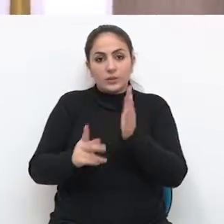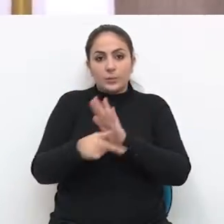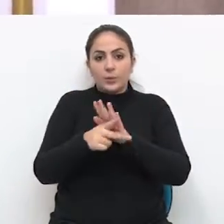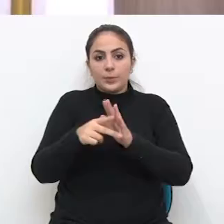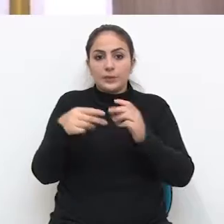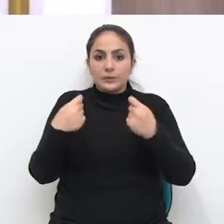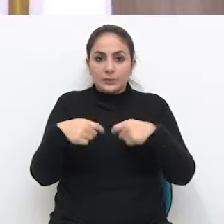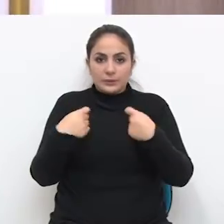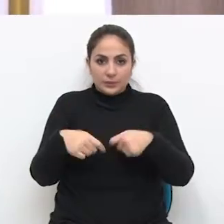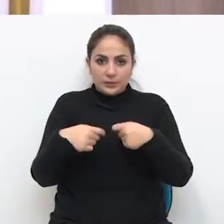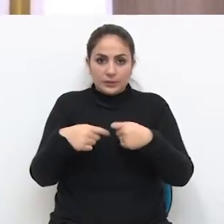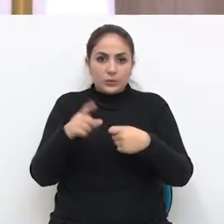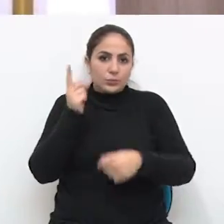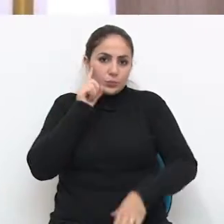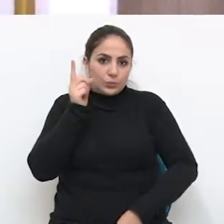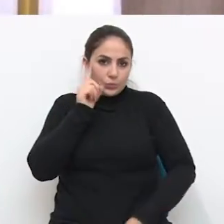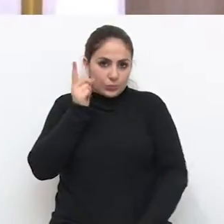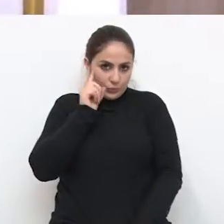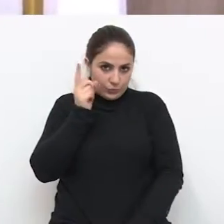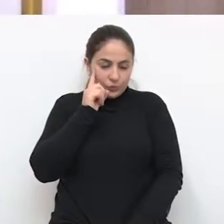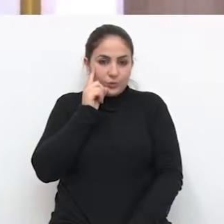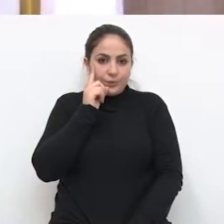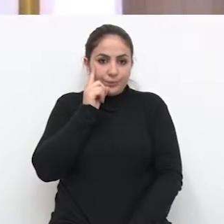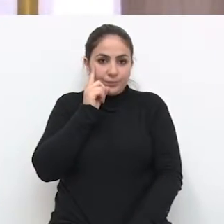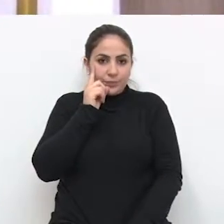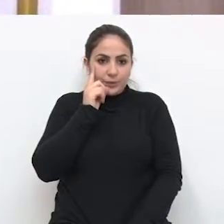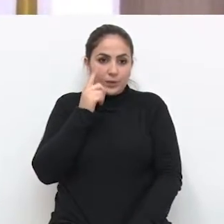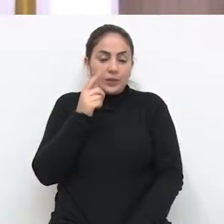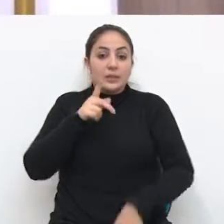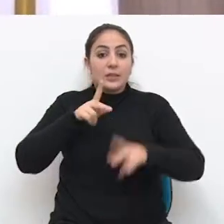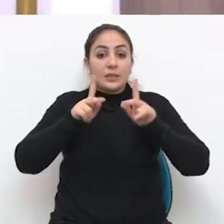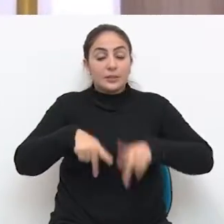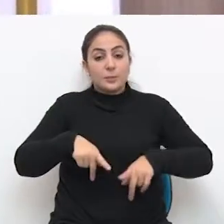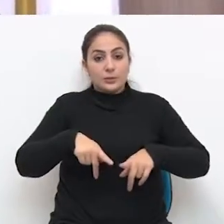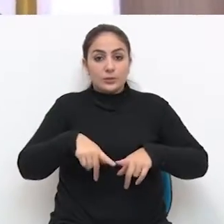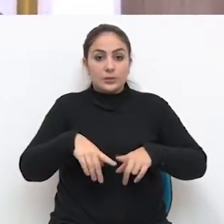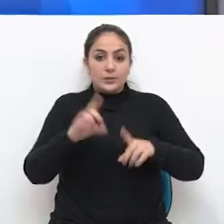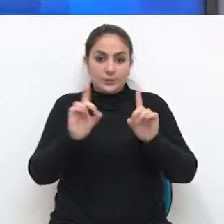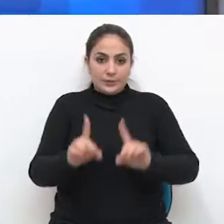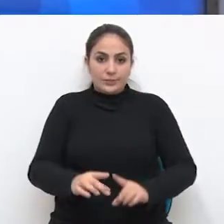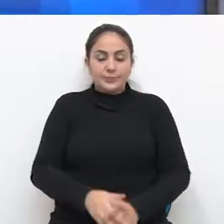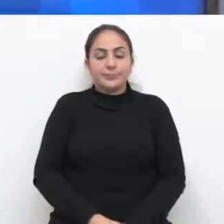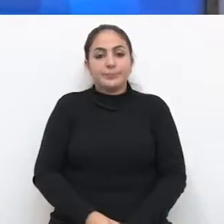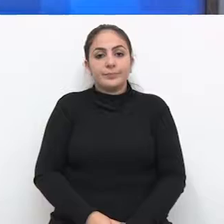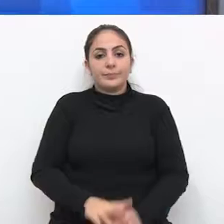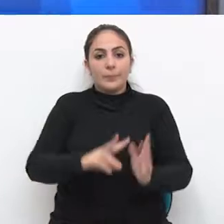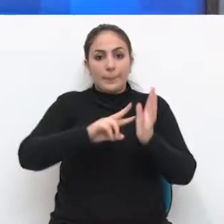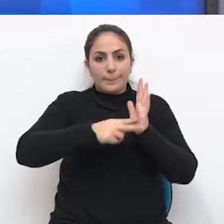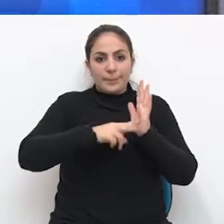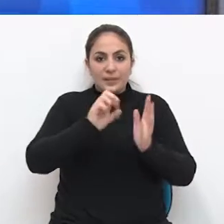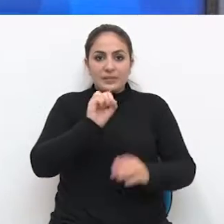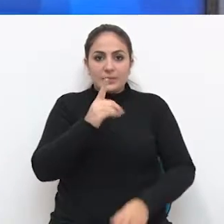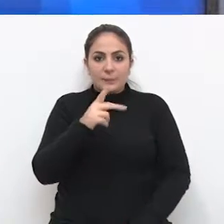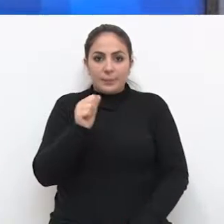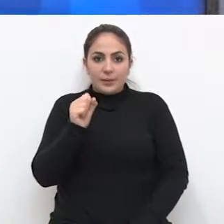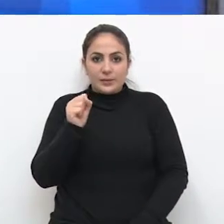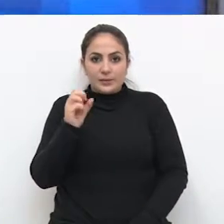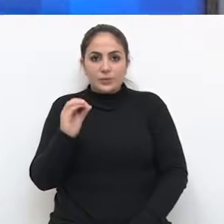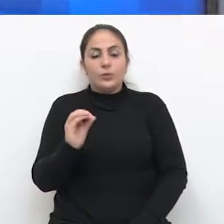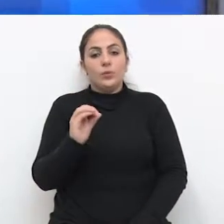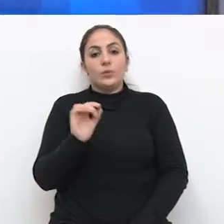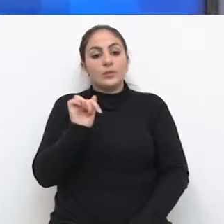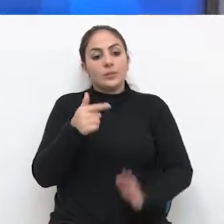necessárias e essenciais para o dia a dia dos portadores de necessidades. E o SimPasso na TV será